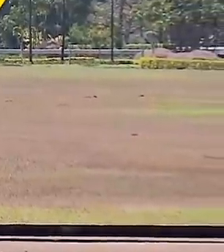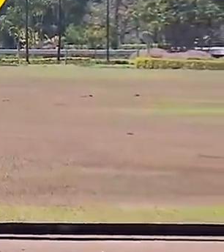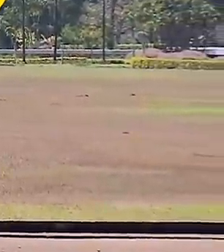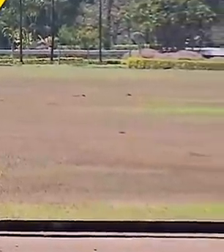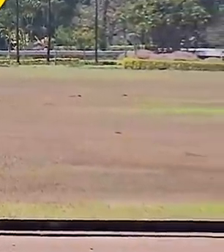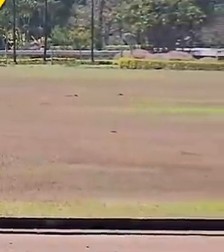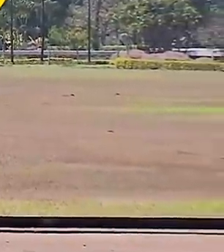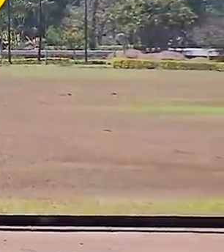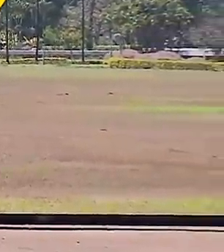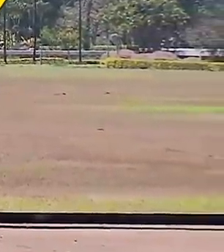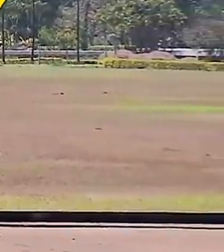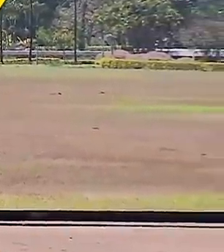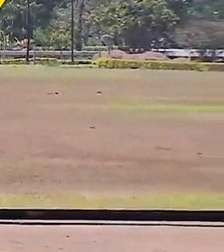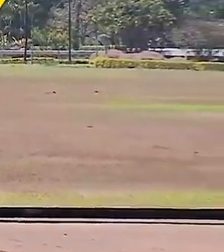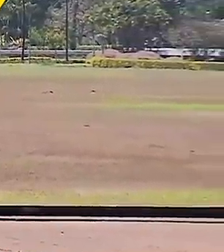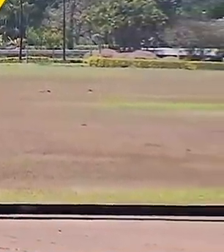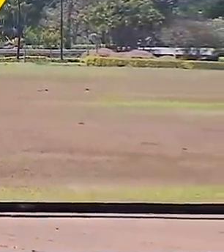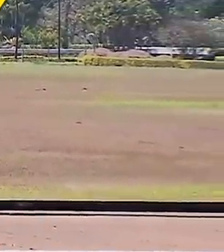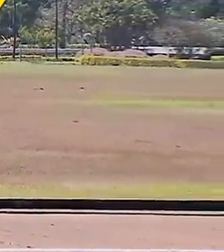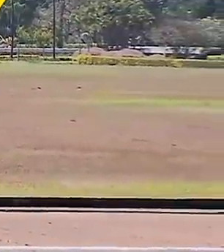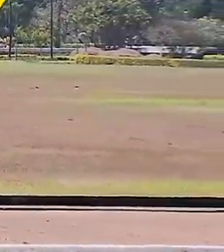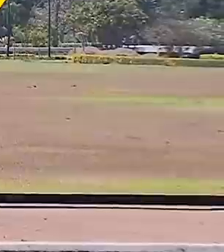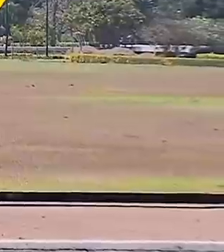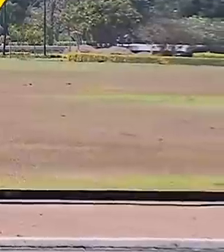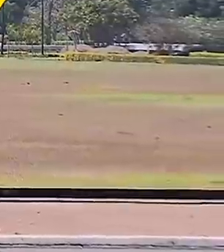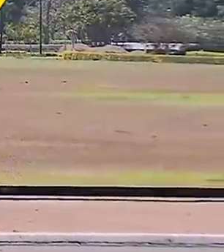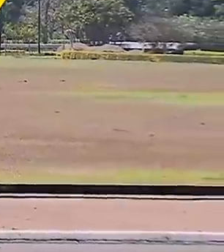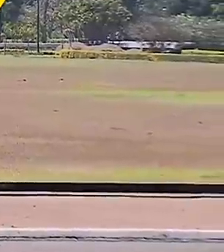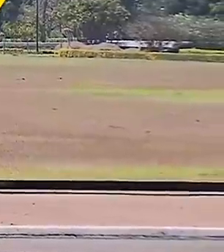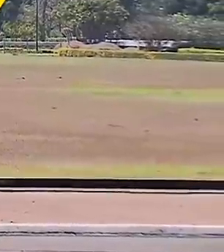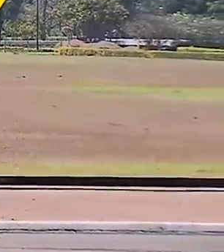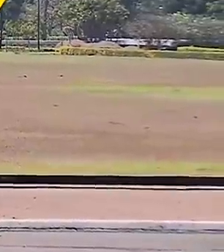Transcrição Quintena e Legendas ¡S…? Também hope! Obrigado.